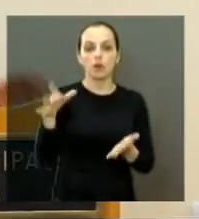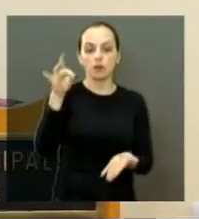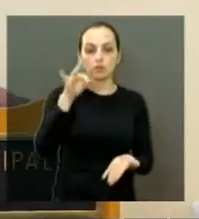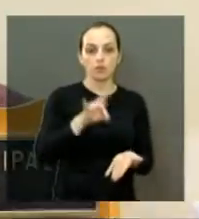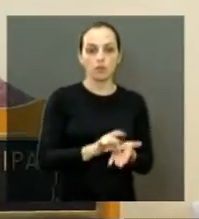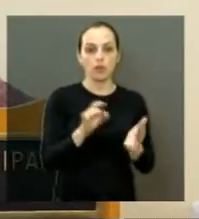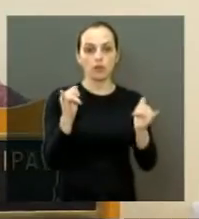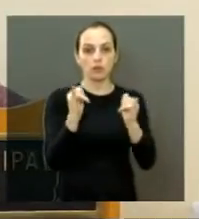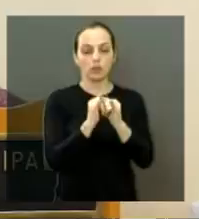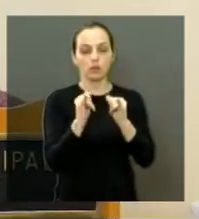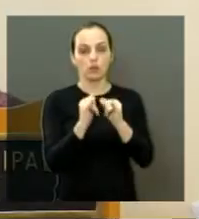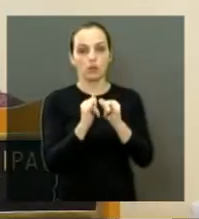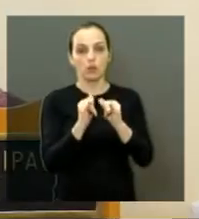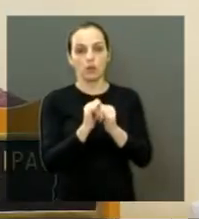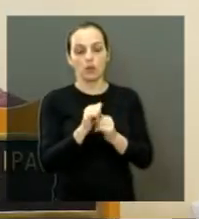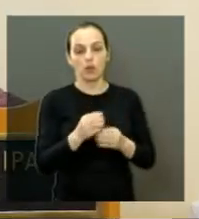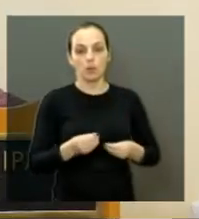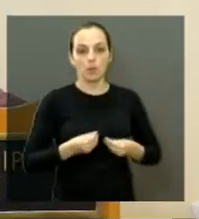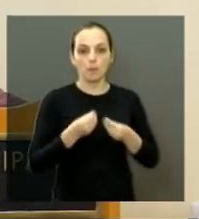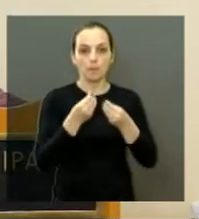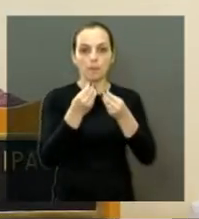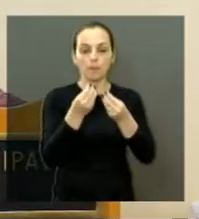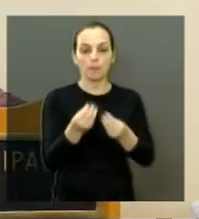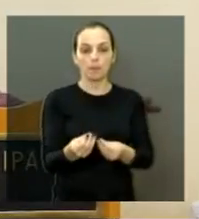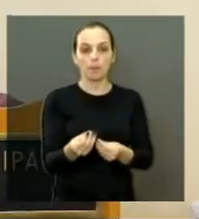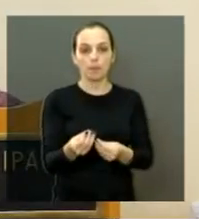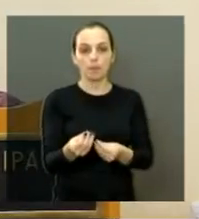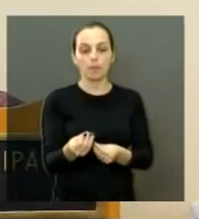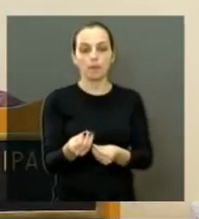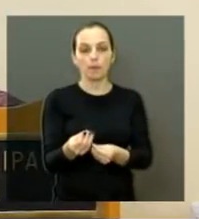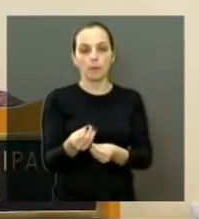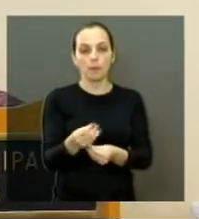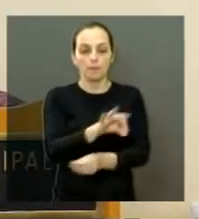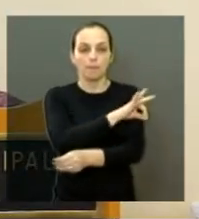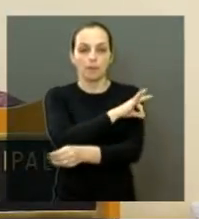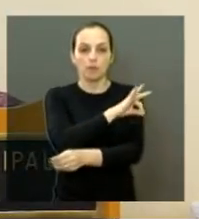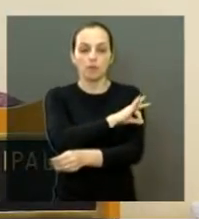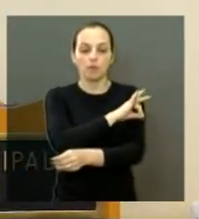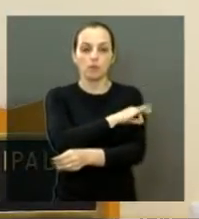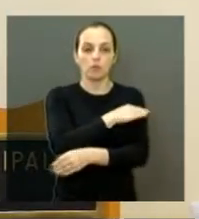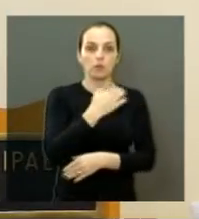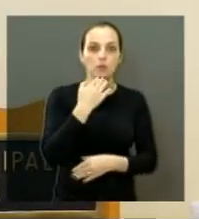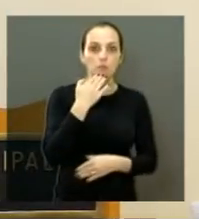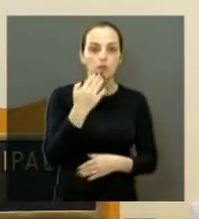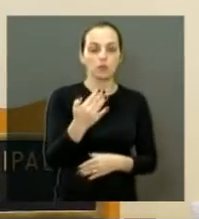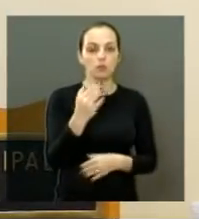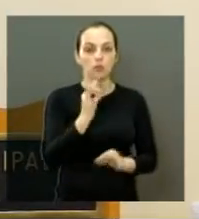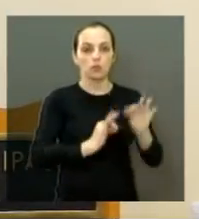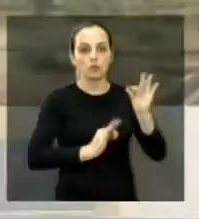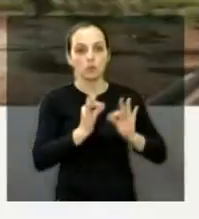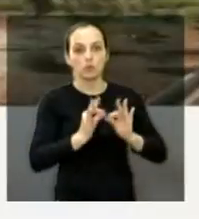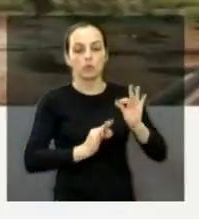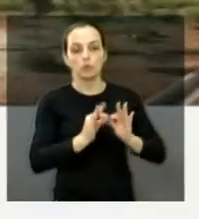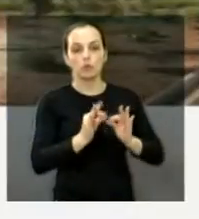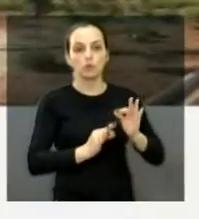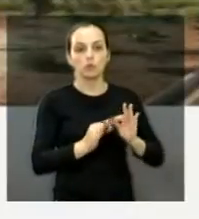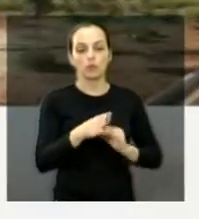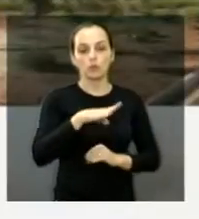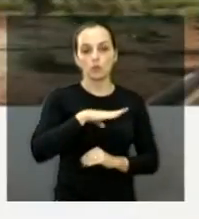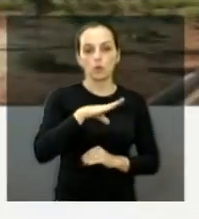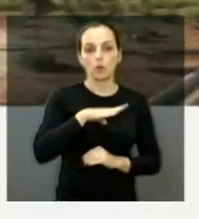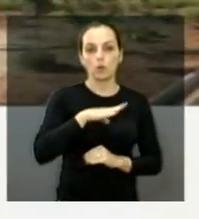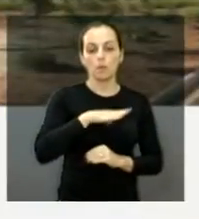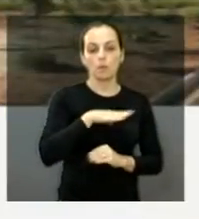encaminhei um pedido para a prefeitura, pedindo para que faça um projeto urbanístico e paisagístico na área.